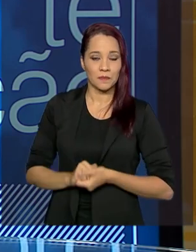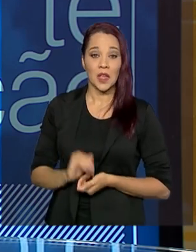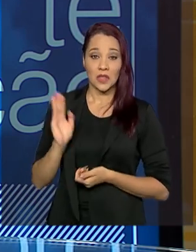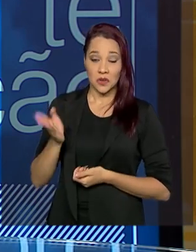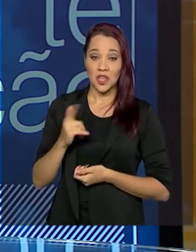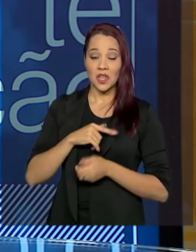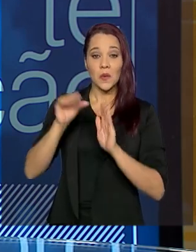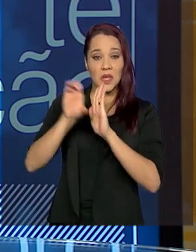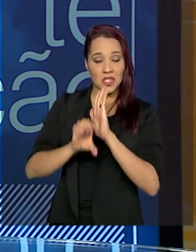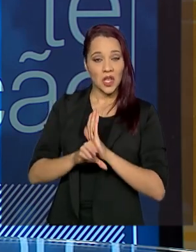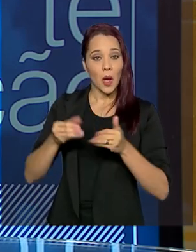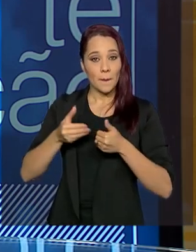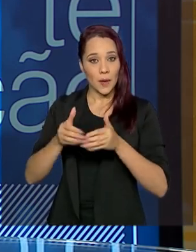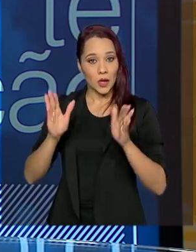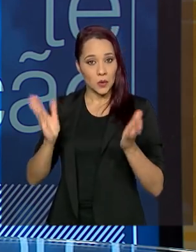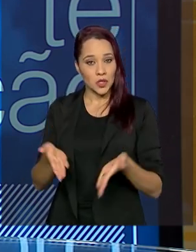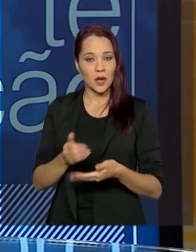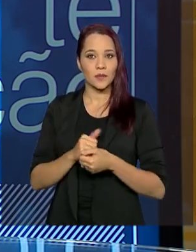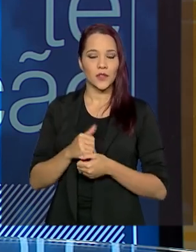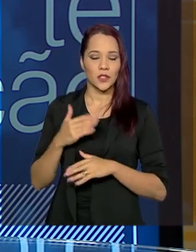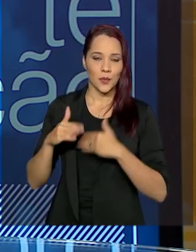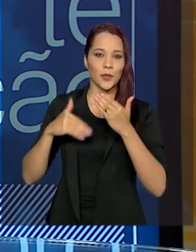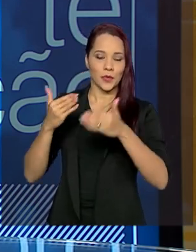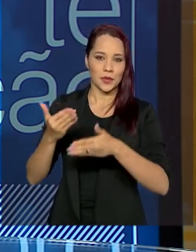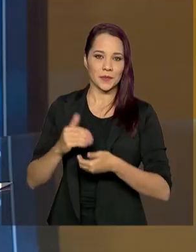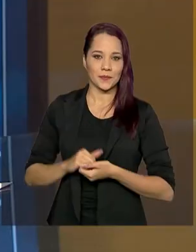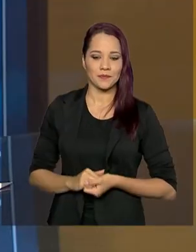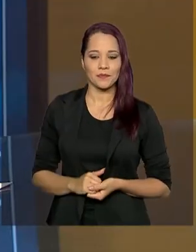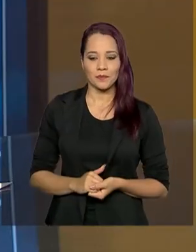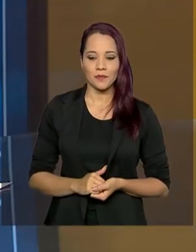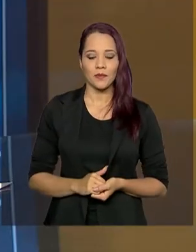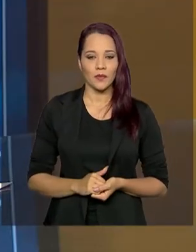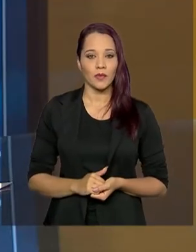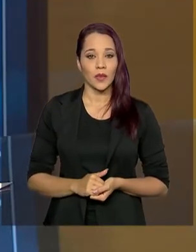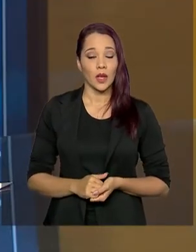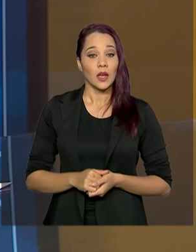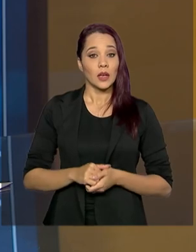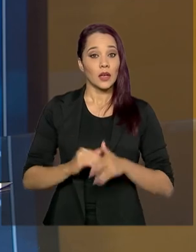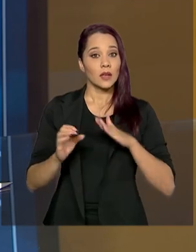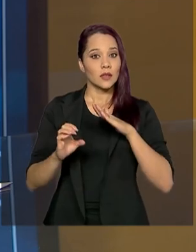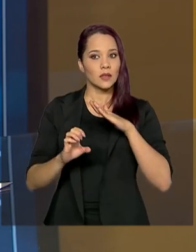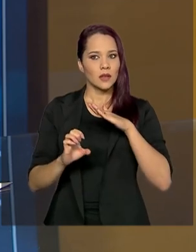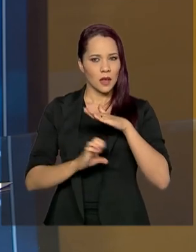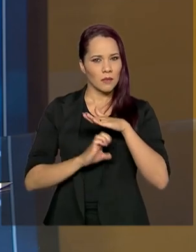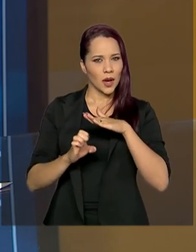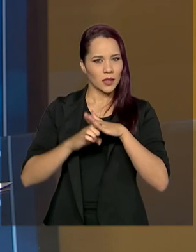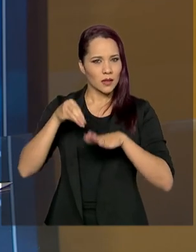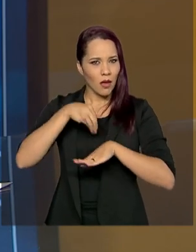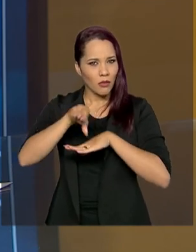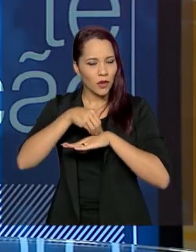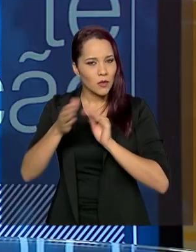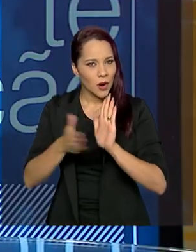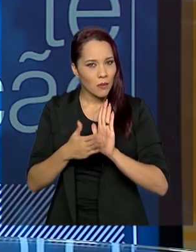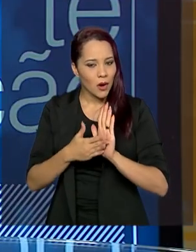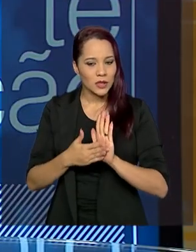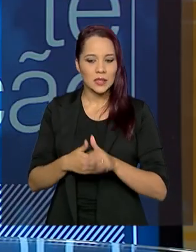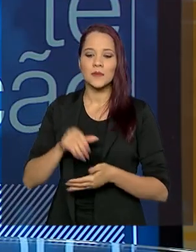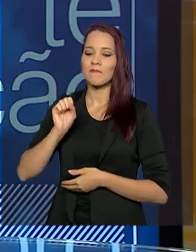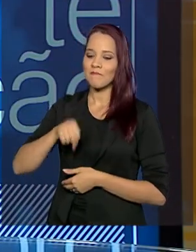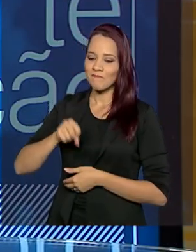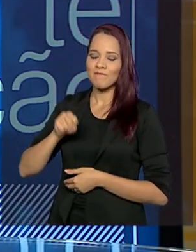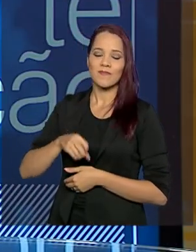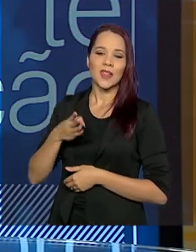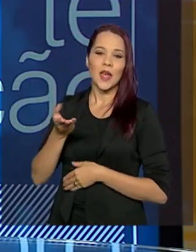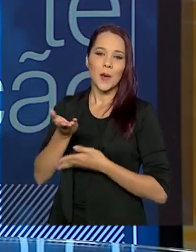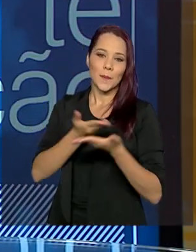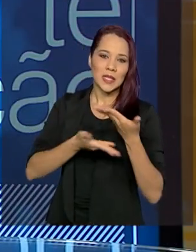edital aberto, esperamos também avançar com isso em breve. E as empresas estão enviando propostas, pelo que o senhor me falou? Estão enviando propostas, é uma